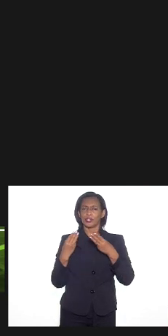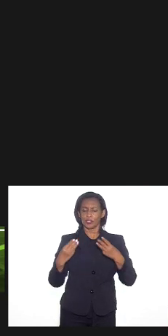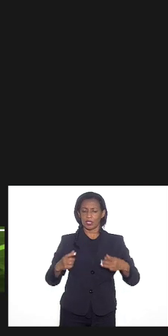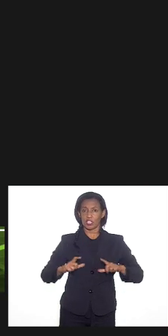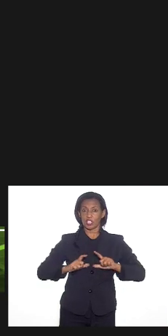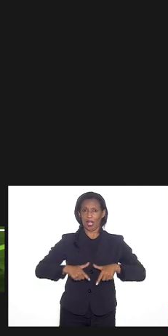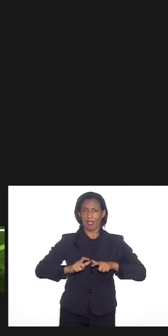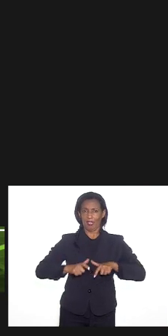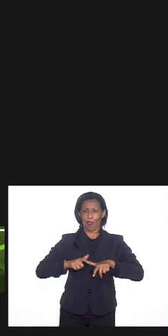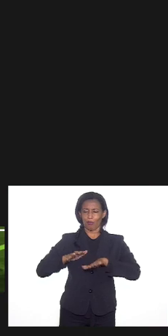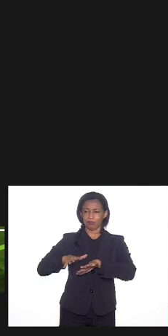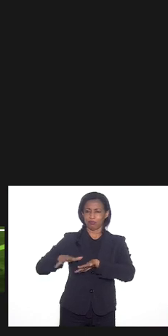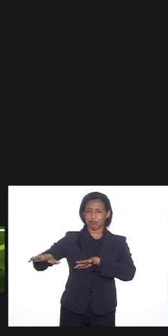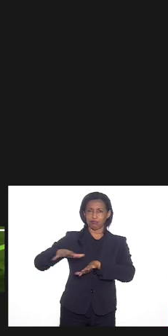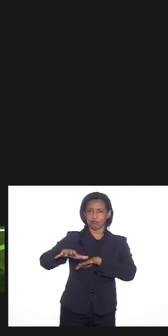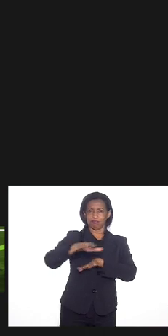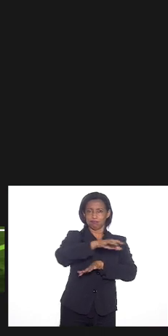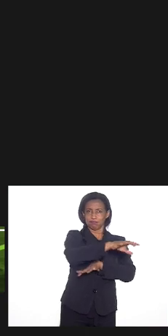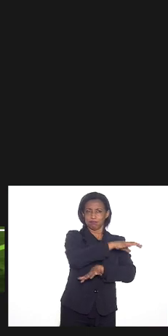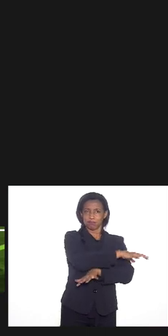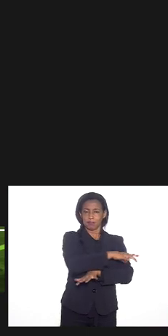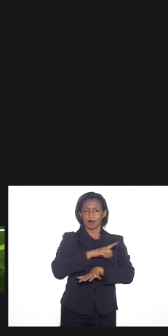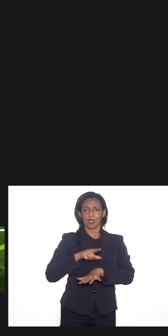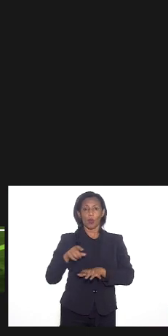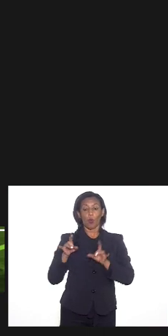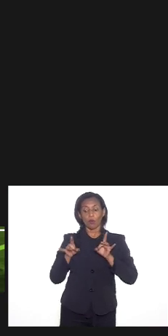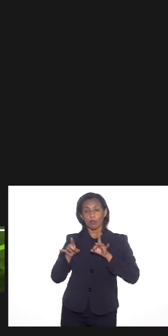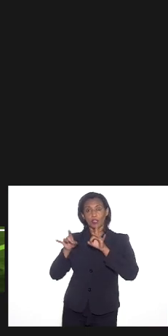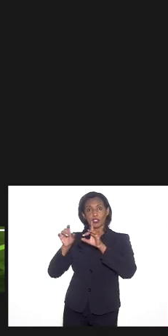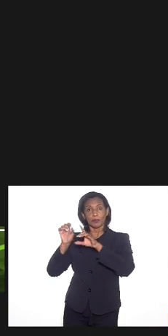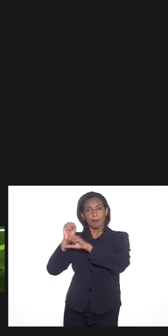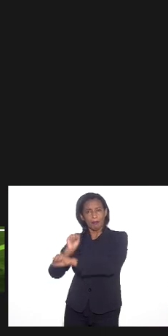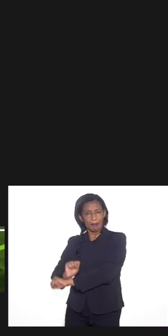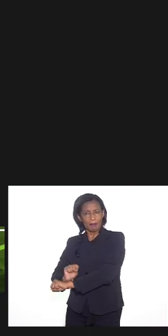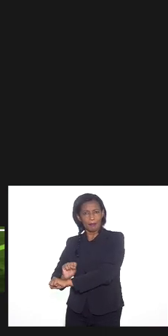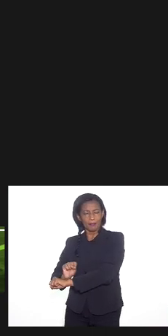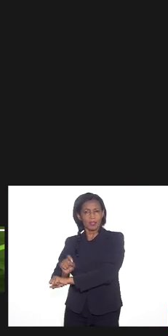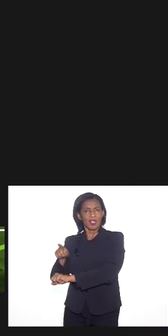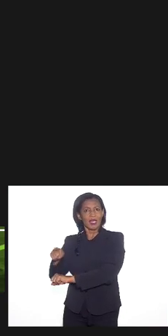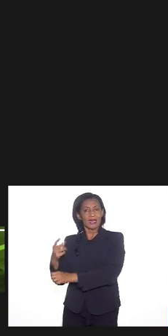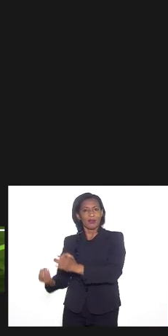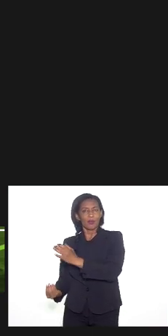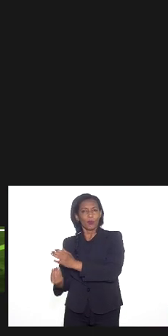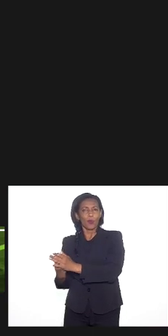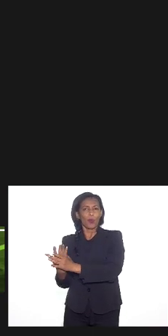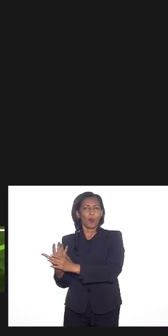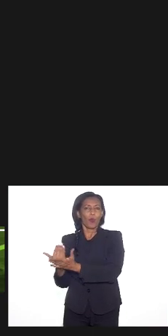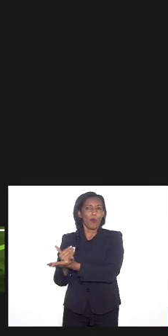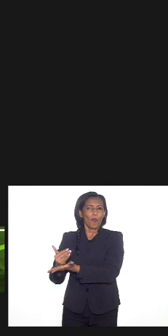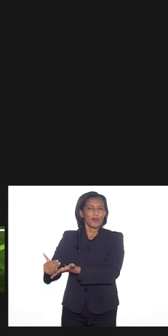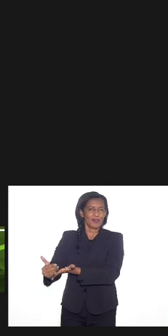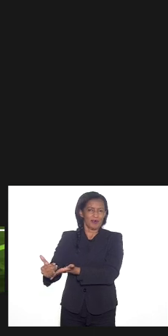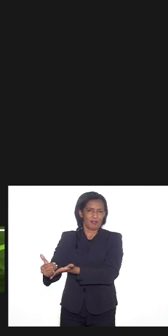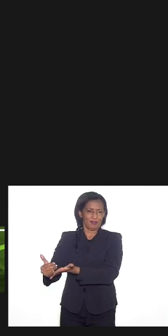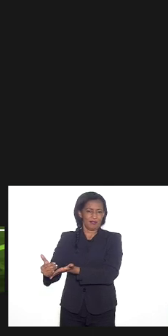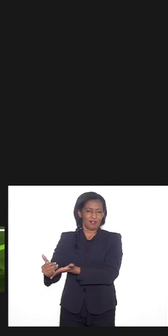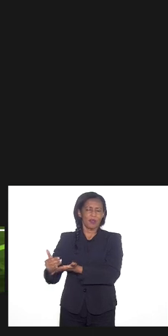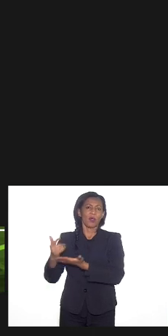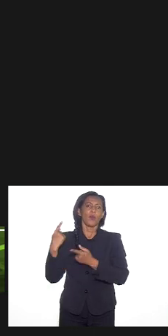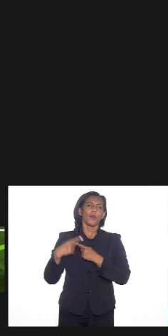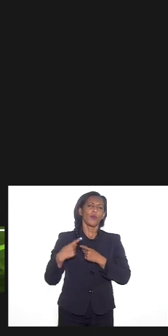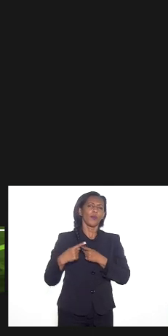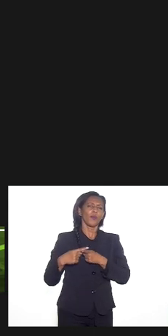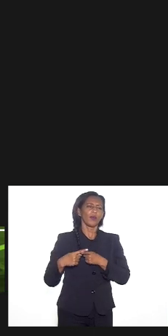quando nós deixamos a Decrade ele estava se formando porque a nossa grande preocupação ali porque nós